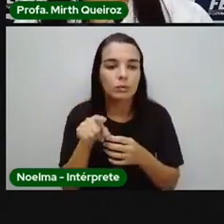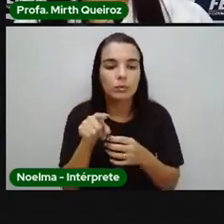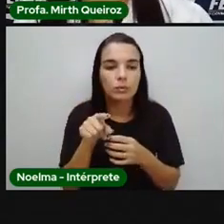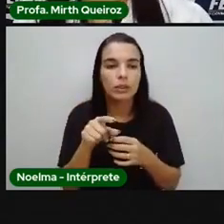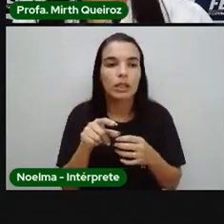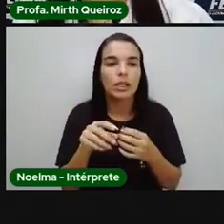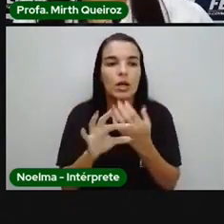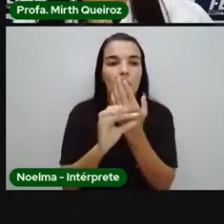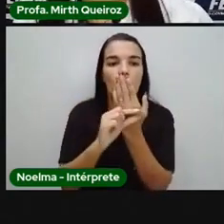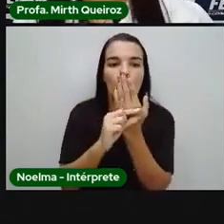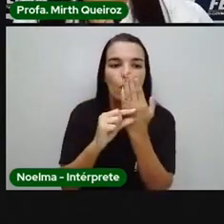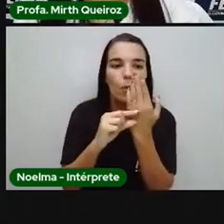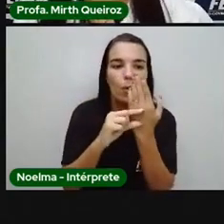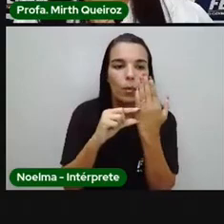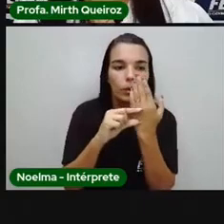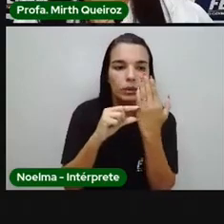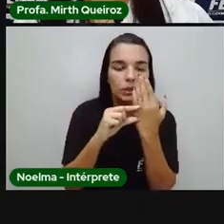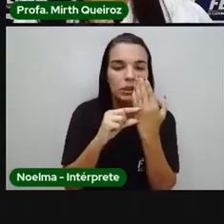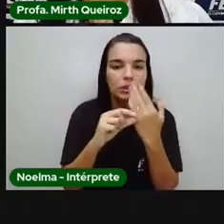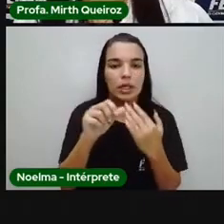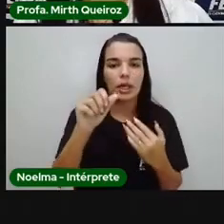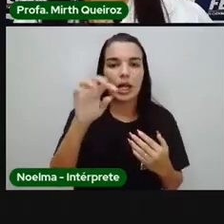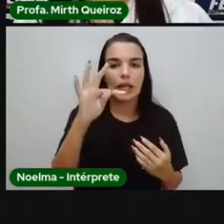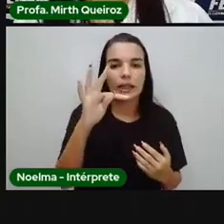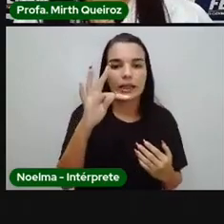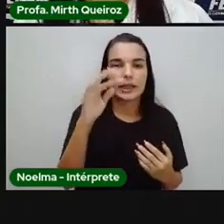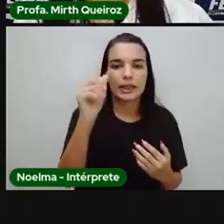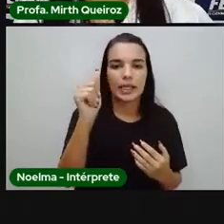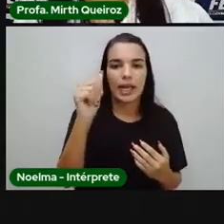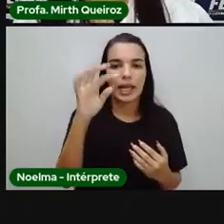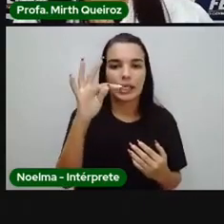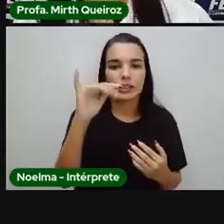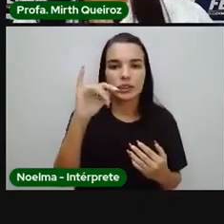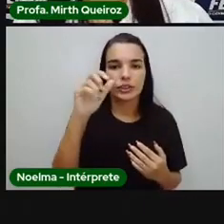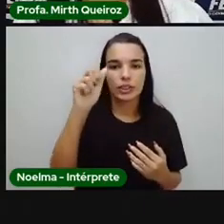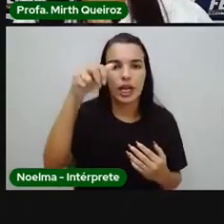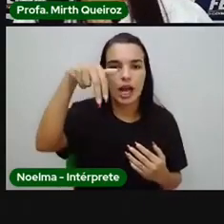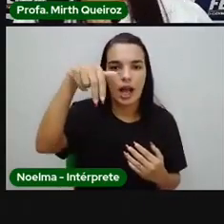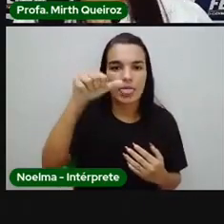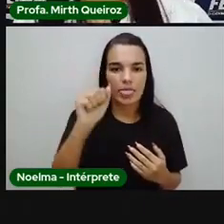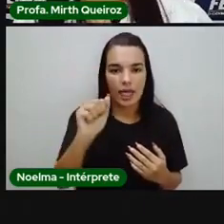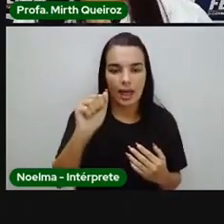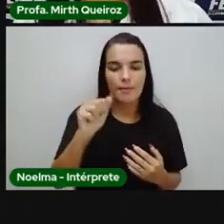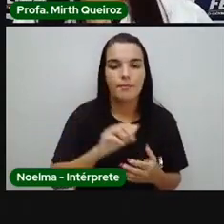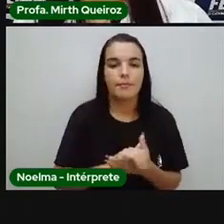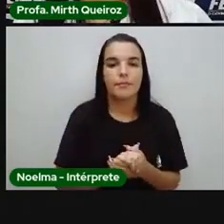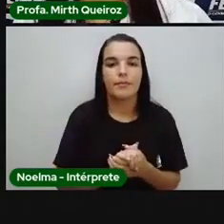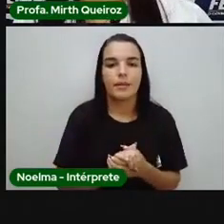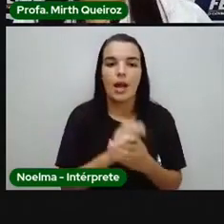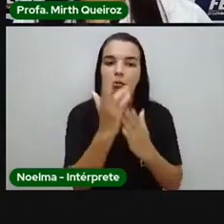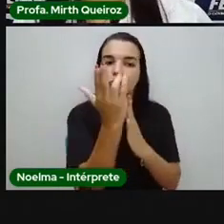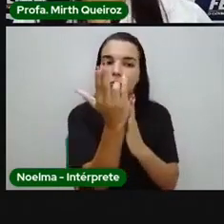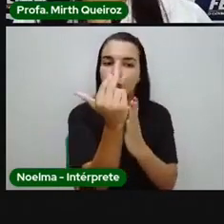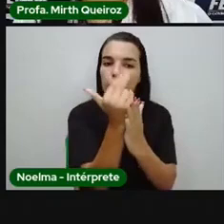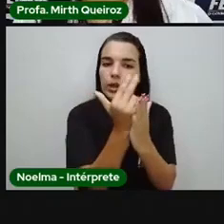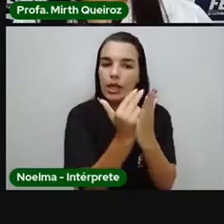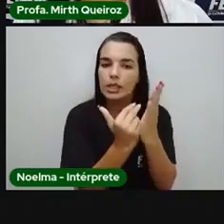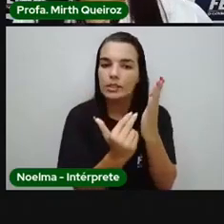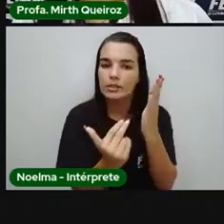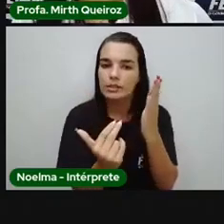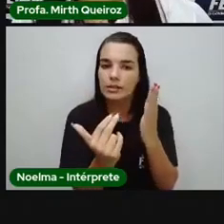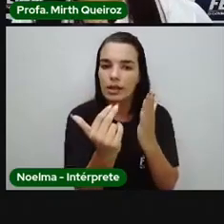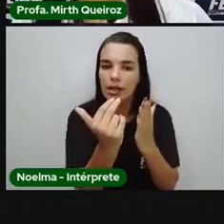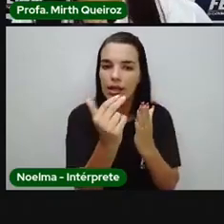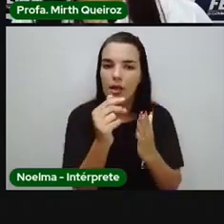Berlink, A Lição do Passarinho. Ele é baseado em uma versão de Macheque.